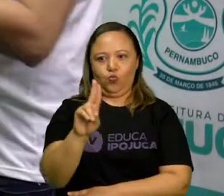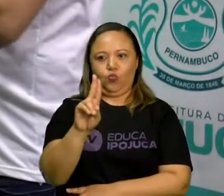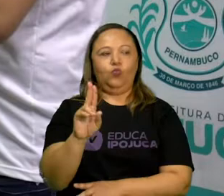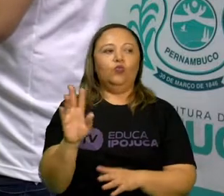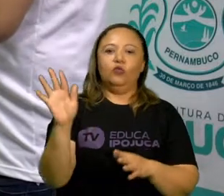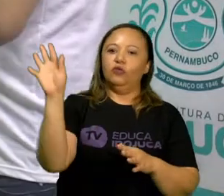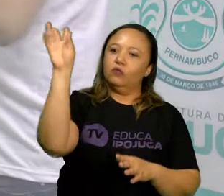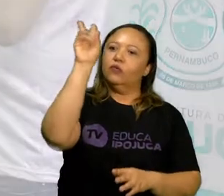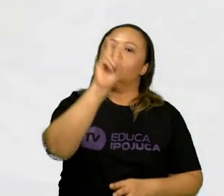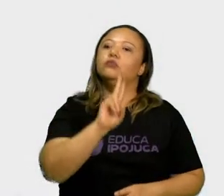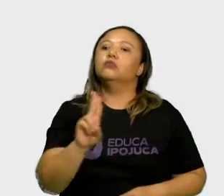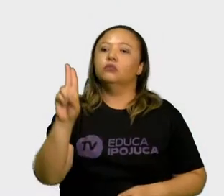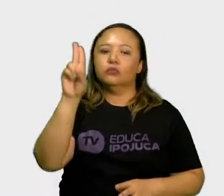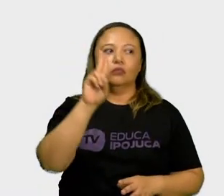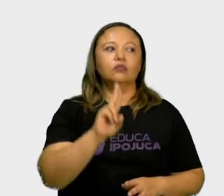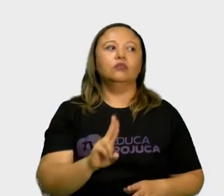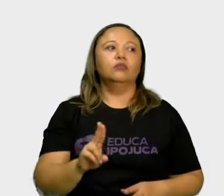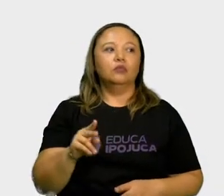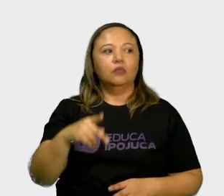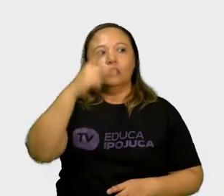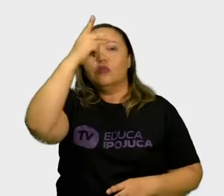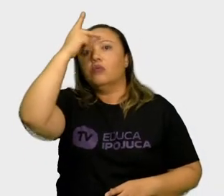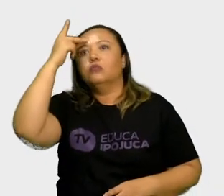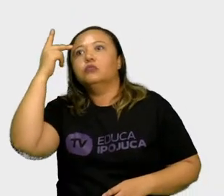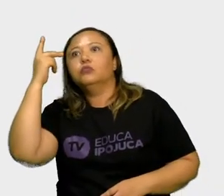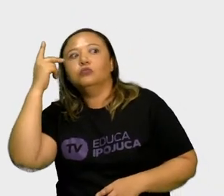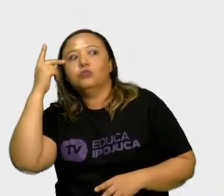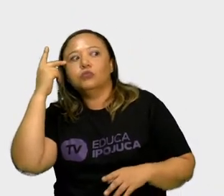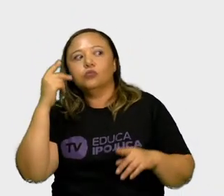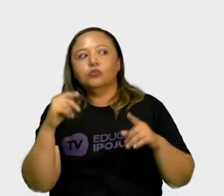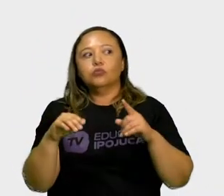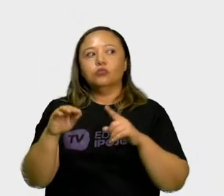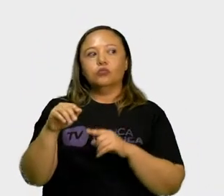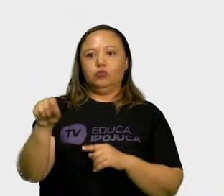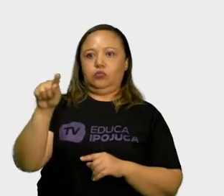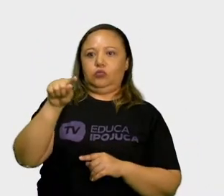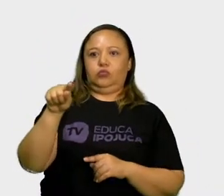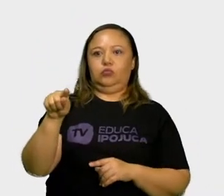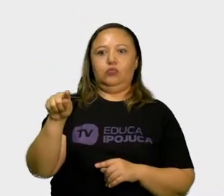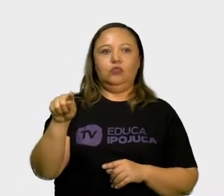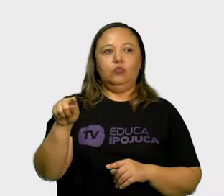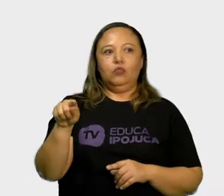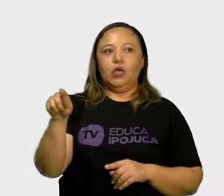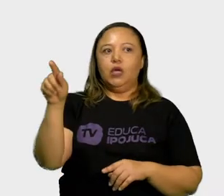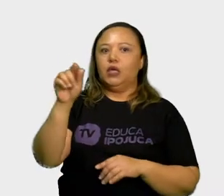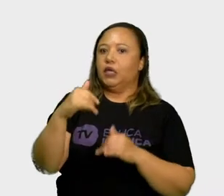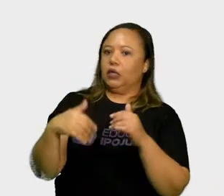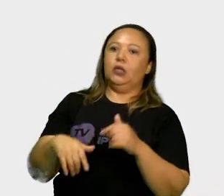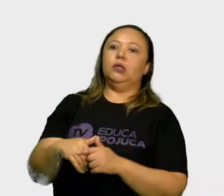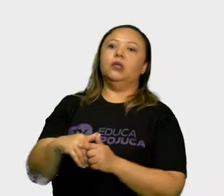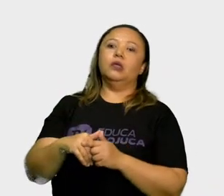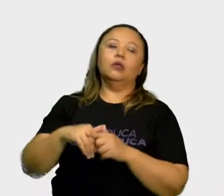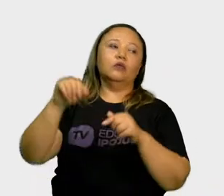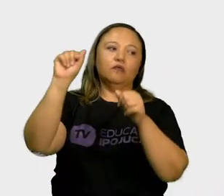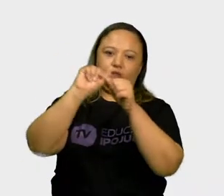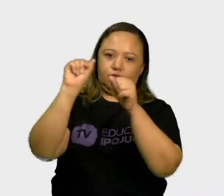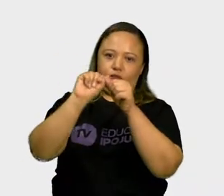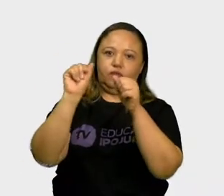Aqui você tem o sombrista, que é a pessoa que faz as sombras. Você está vendo aí a figura do sombrista.